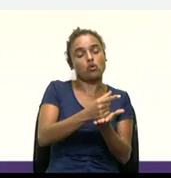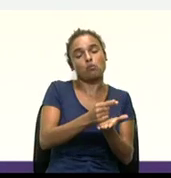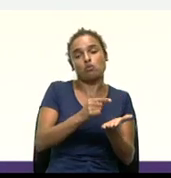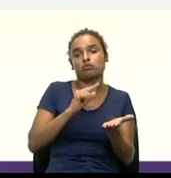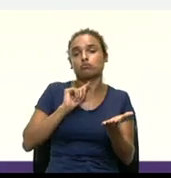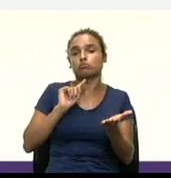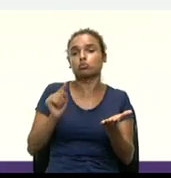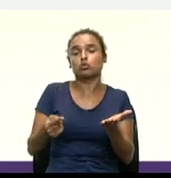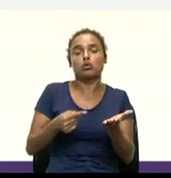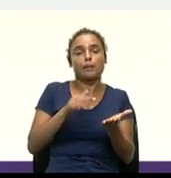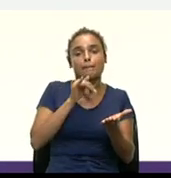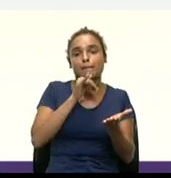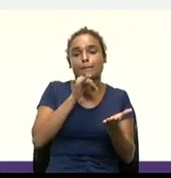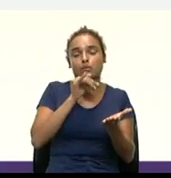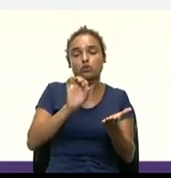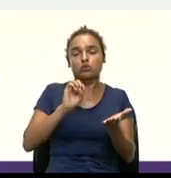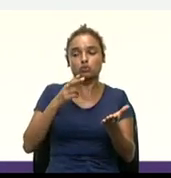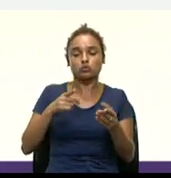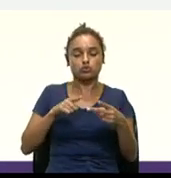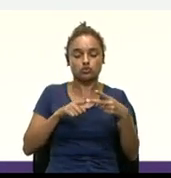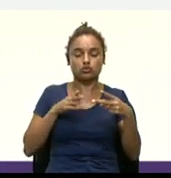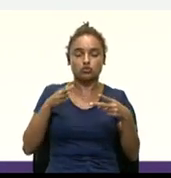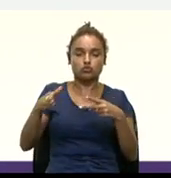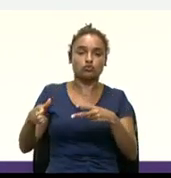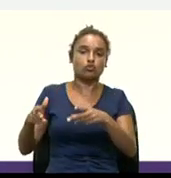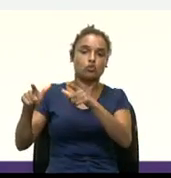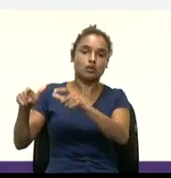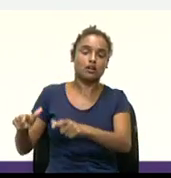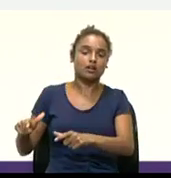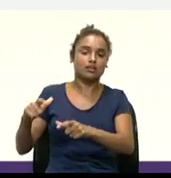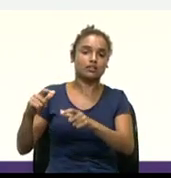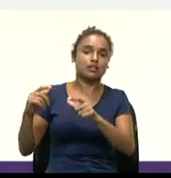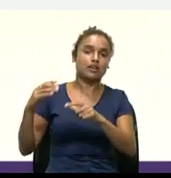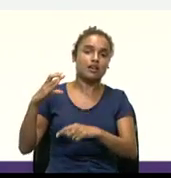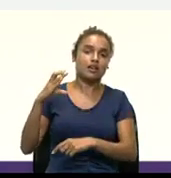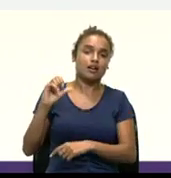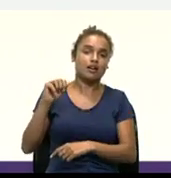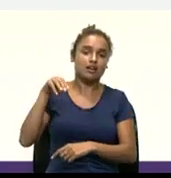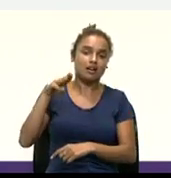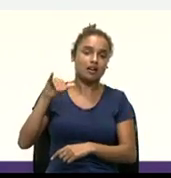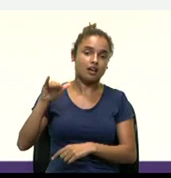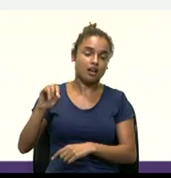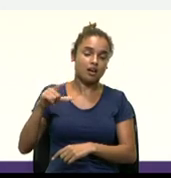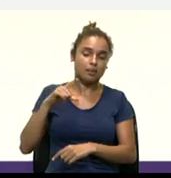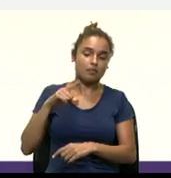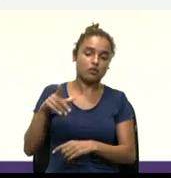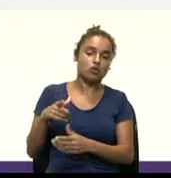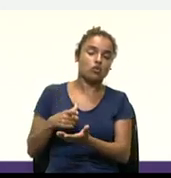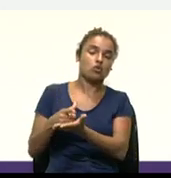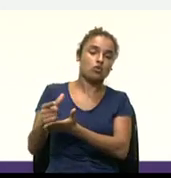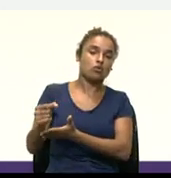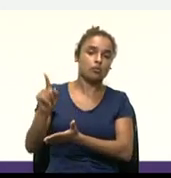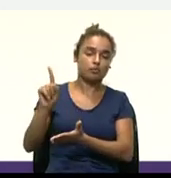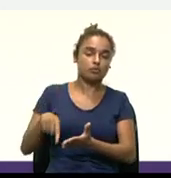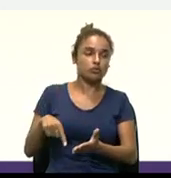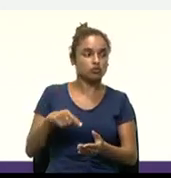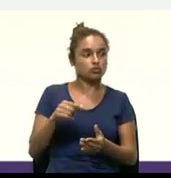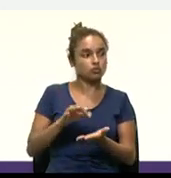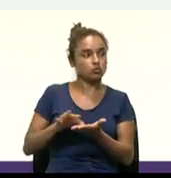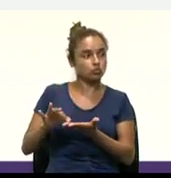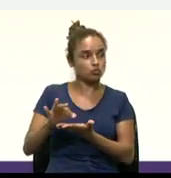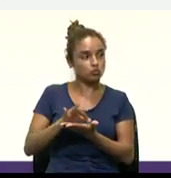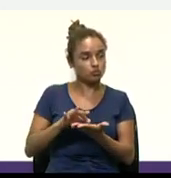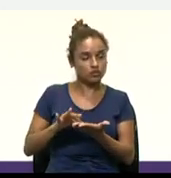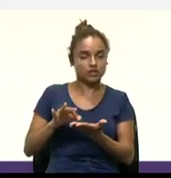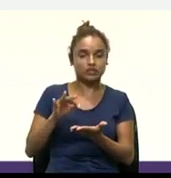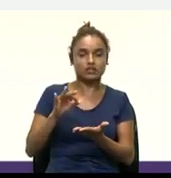exemplo, vou na casa de câmbio, então, eu adquiri, eu adquiro, então, a minha moeda virtual.